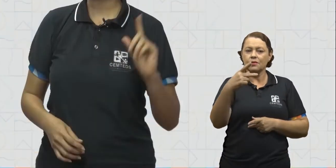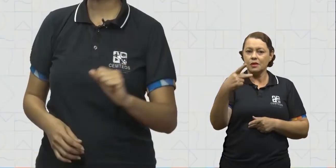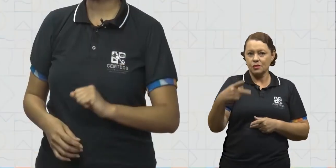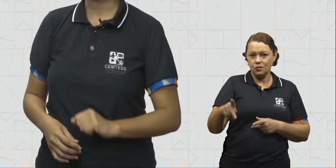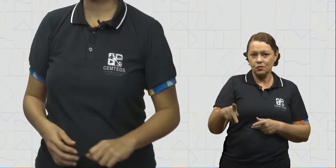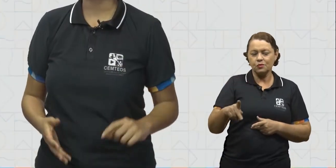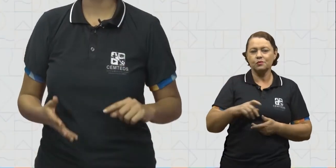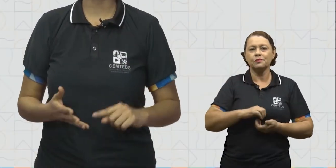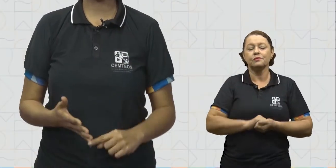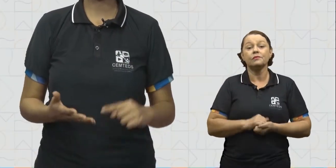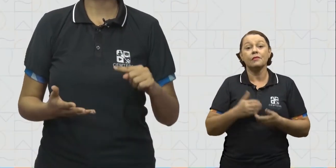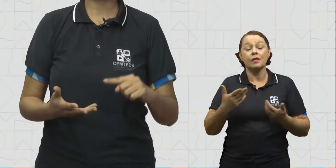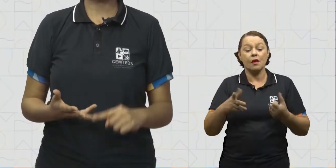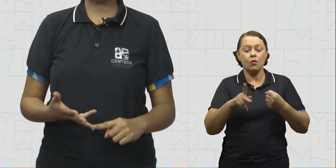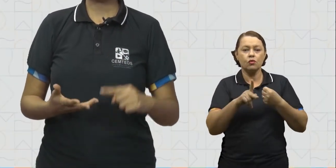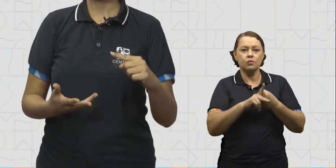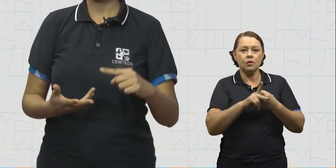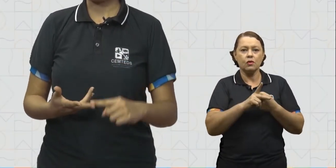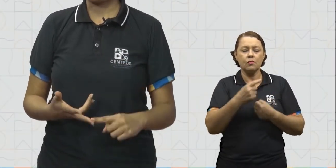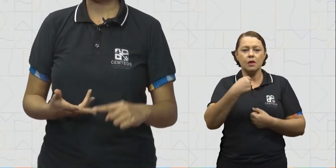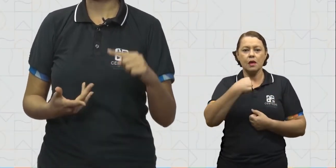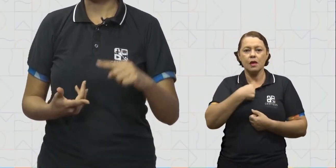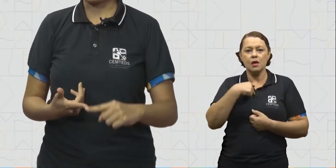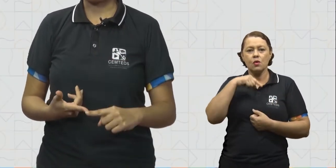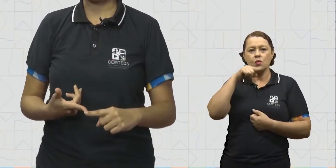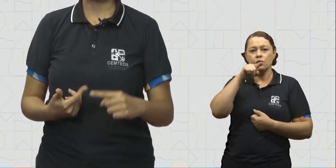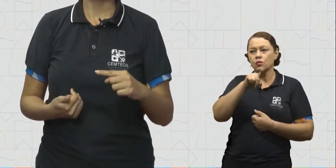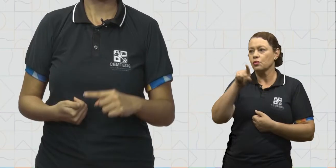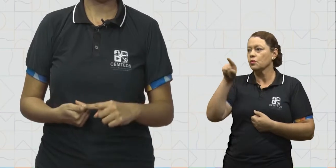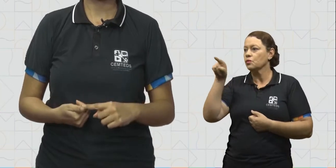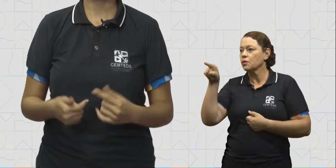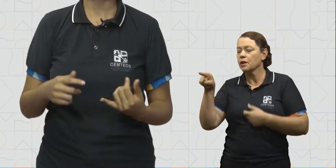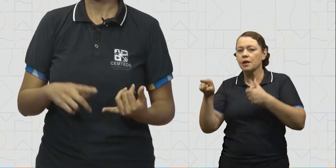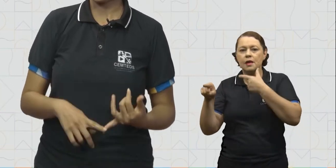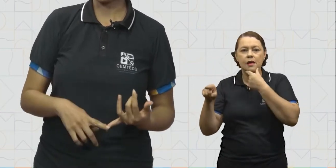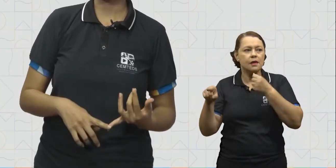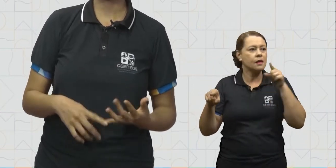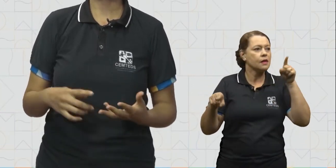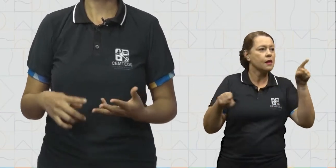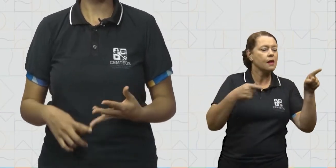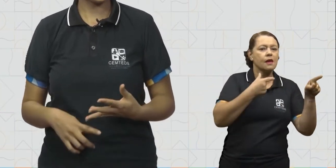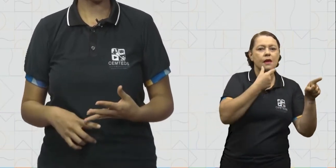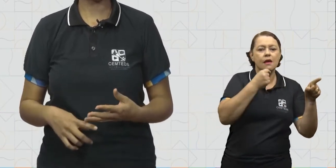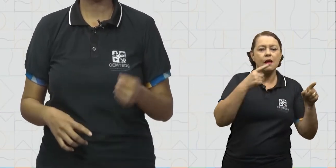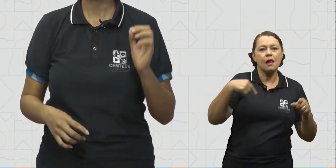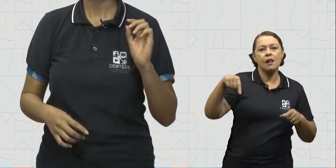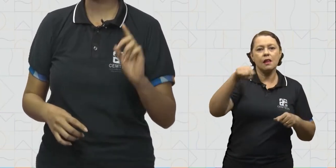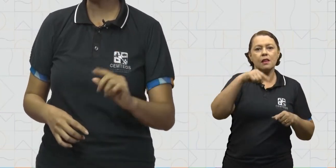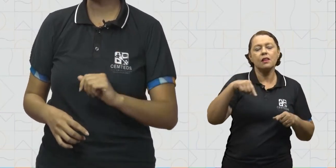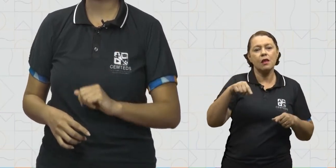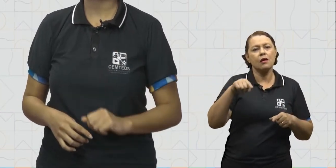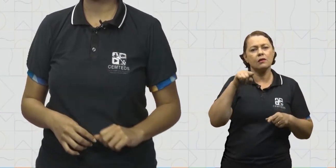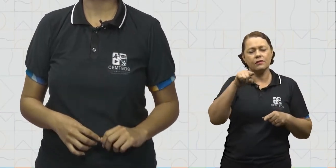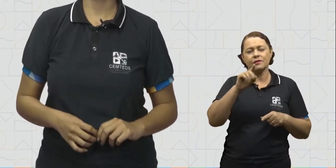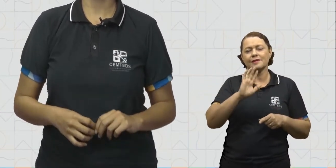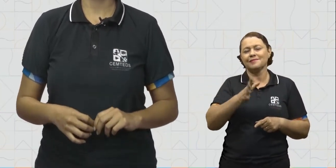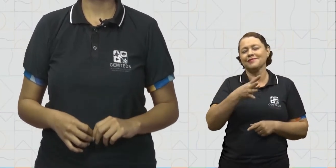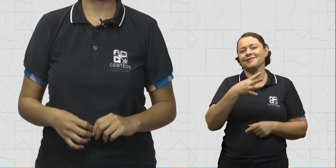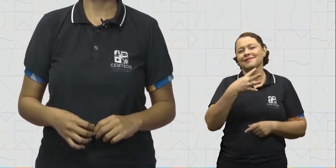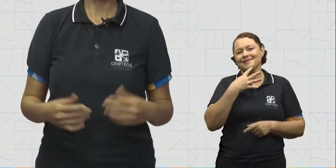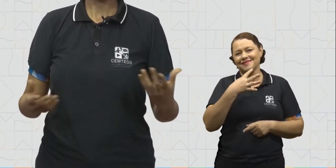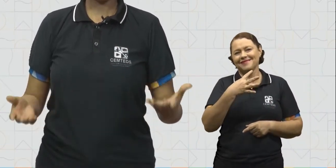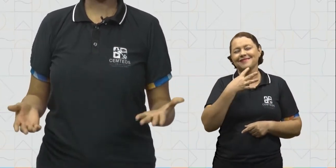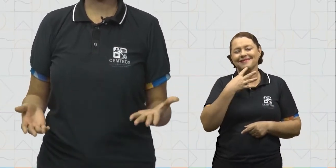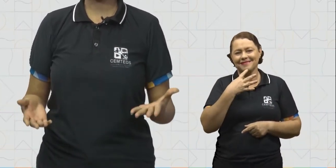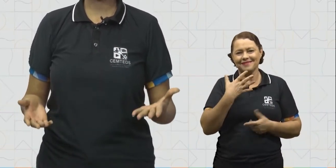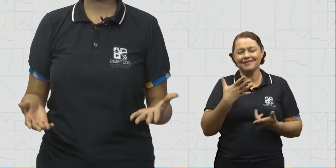Os pronomes eu, tu, ele, ela, eles, elas, nós, você já conhece muito